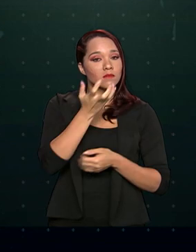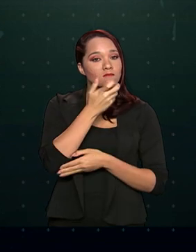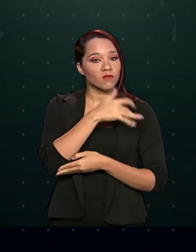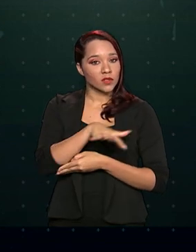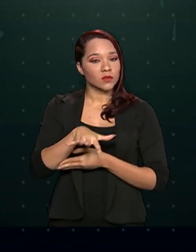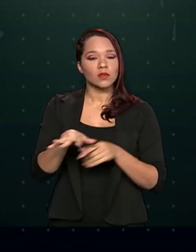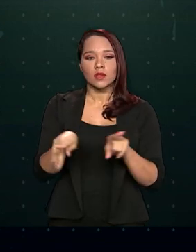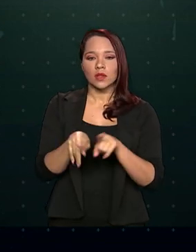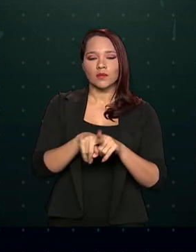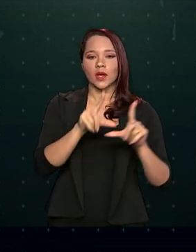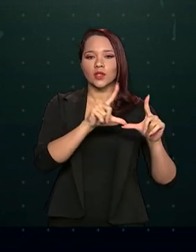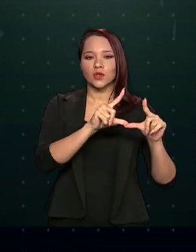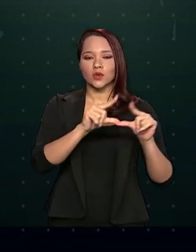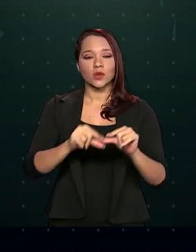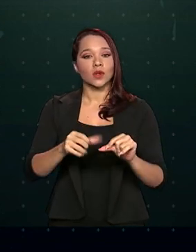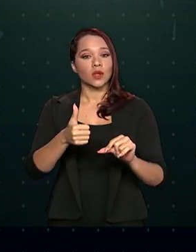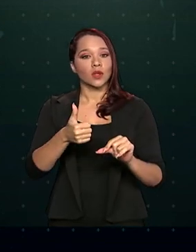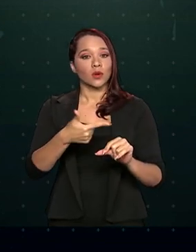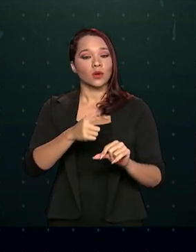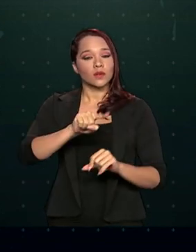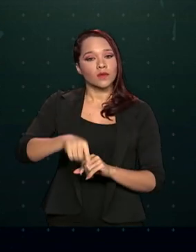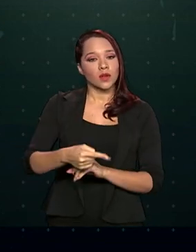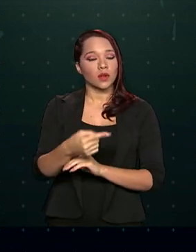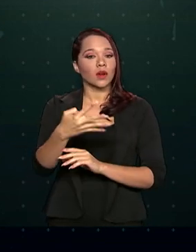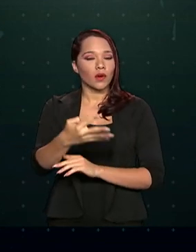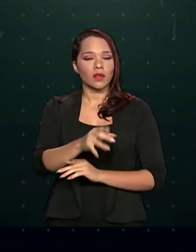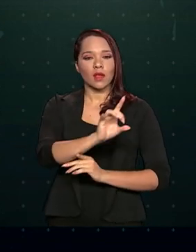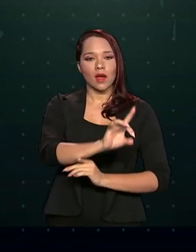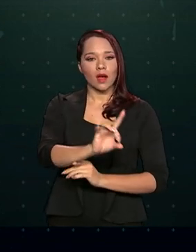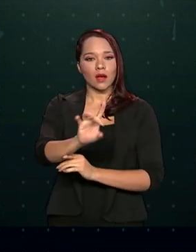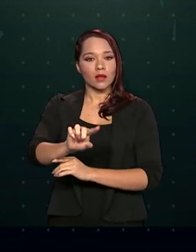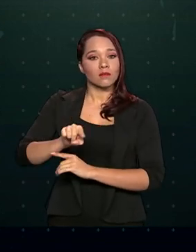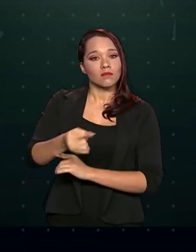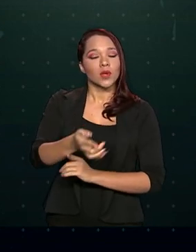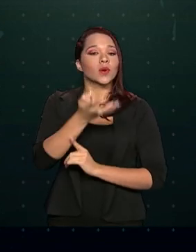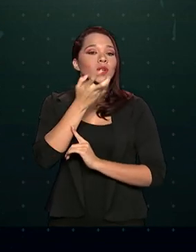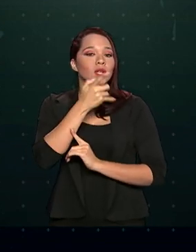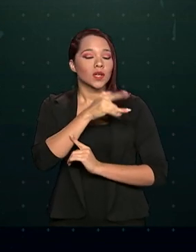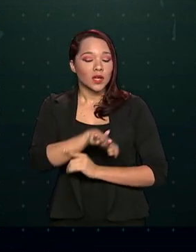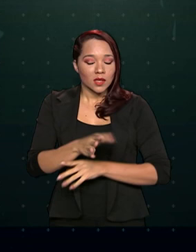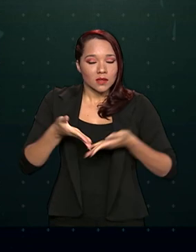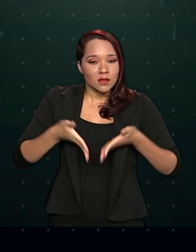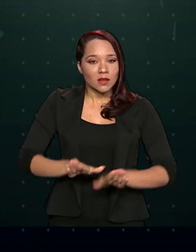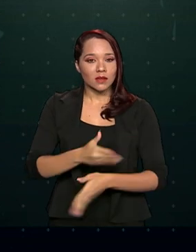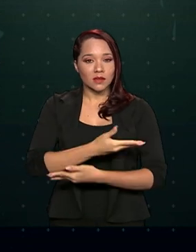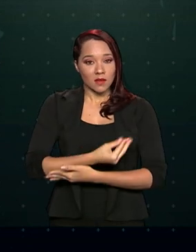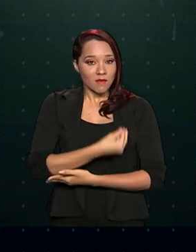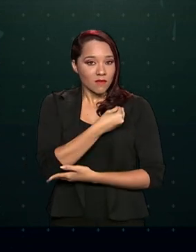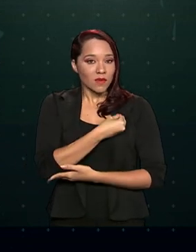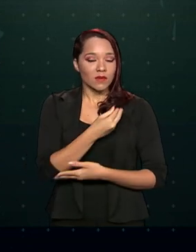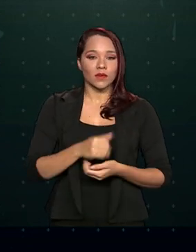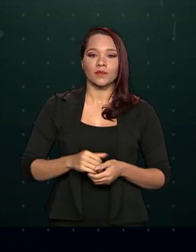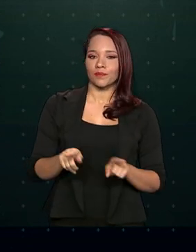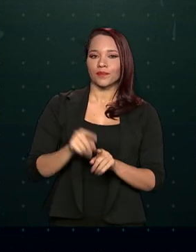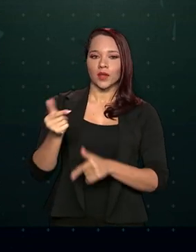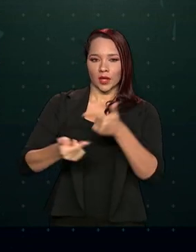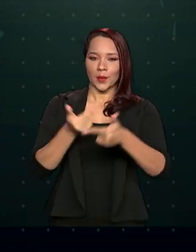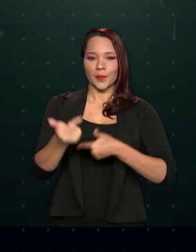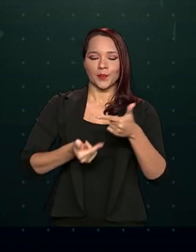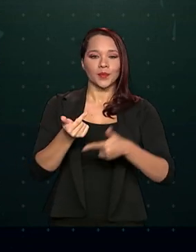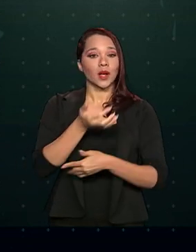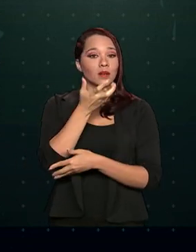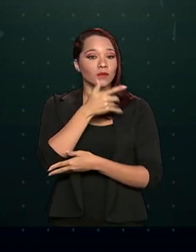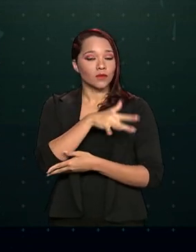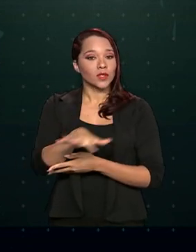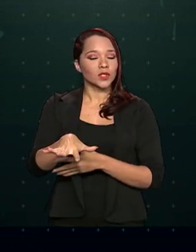reduziu para 12,4% a cada mil crianças nascidas vivas. E o trabalho infantil deixou